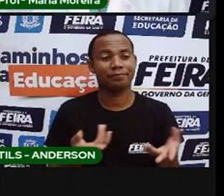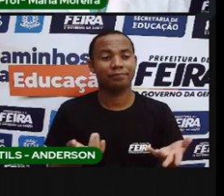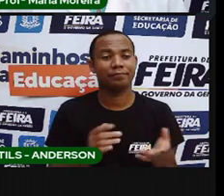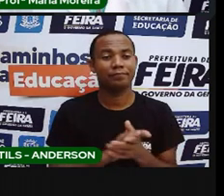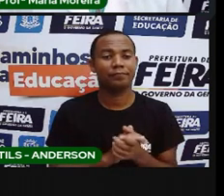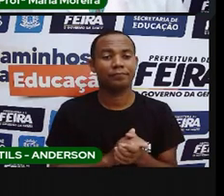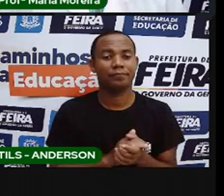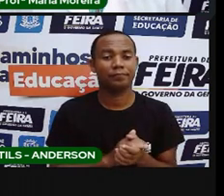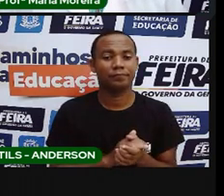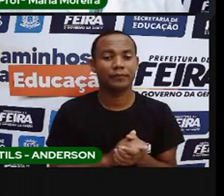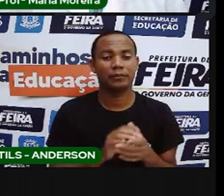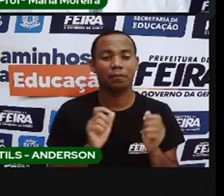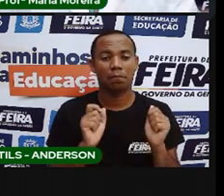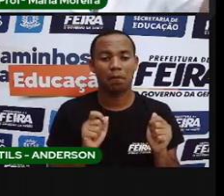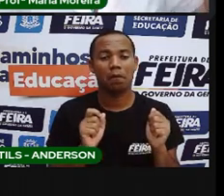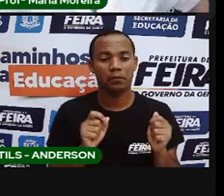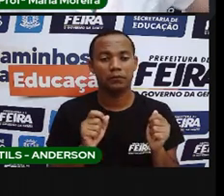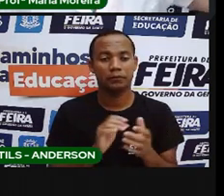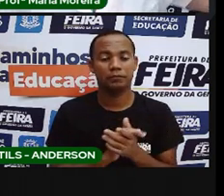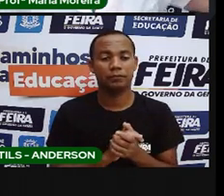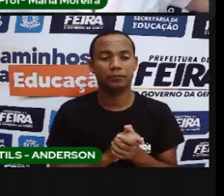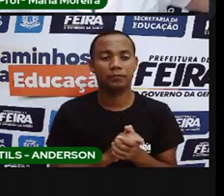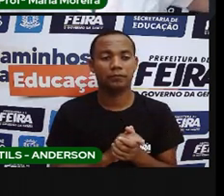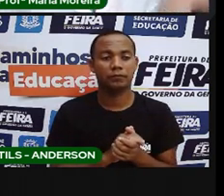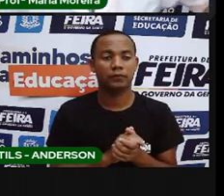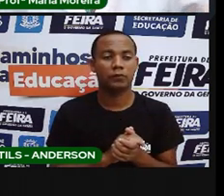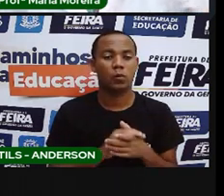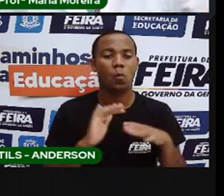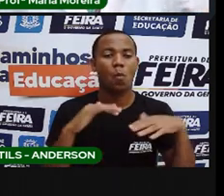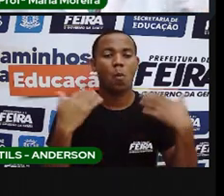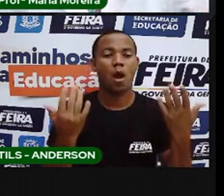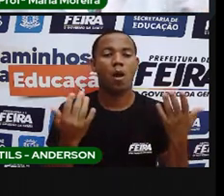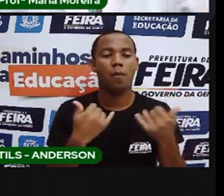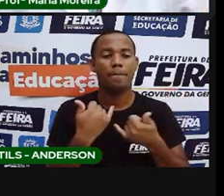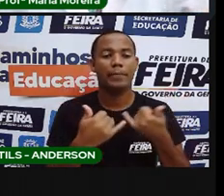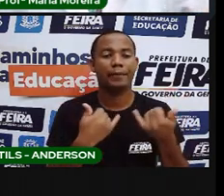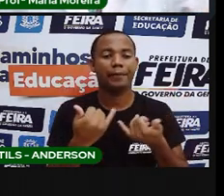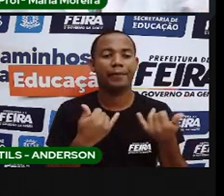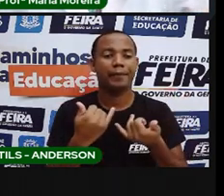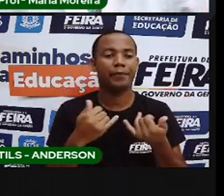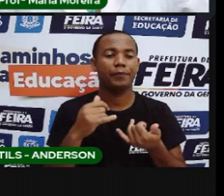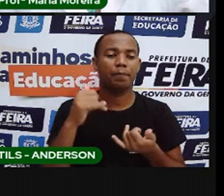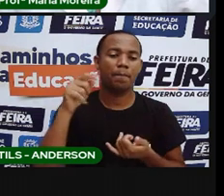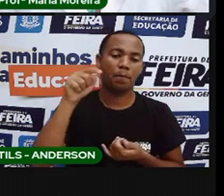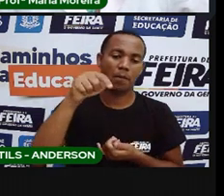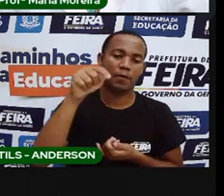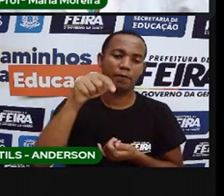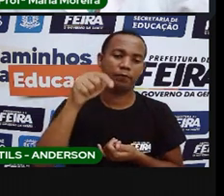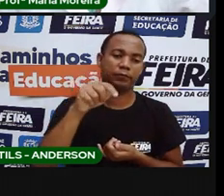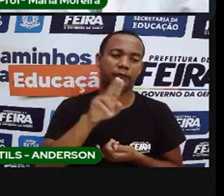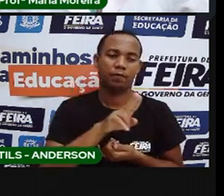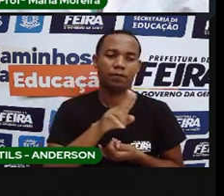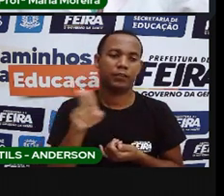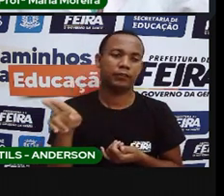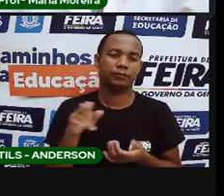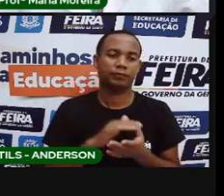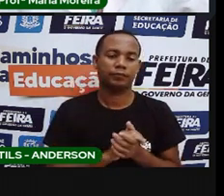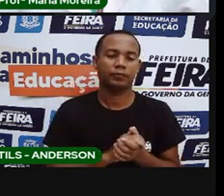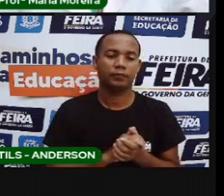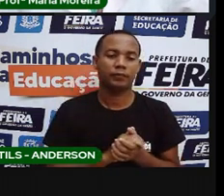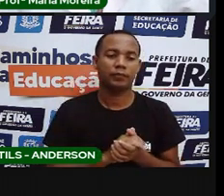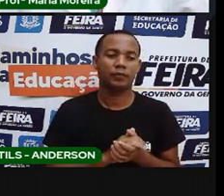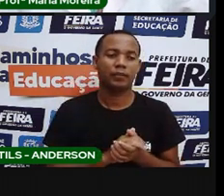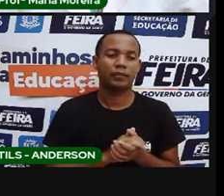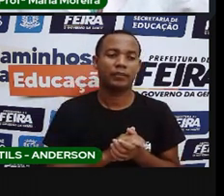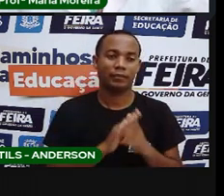Então, vocês aí, inclusive, podem me dizer, digam aqui para a gente aqui embaixo, qual o brinquedo favorito de vocês. Né? E aí, nessa pandemia,